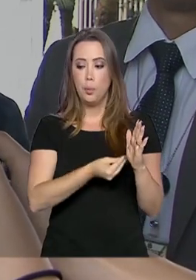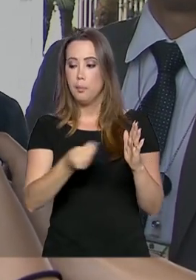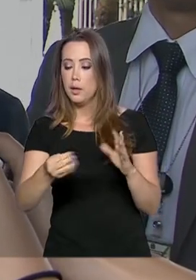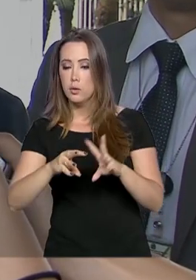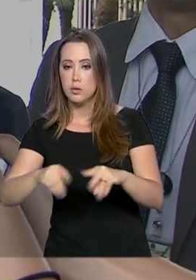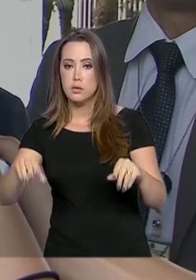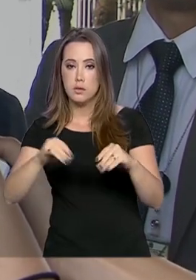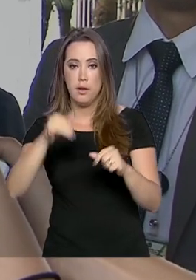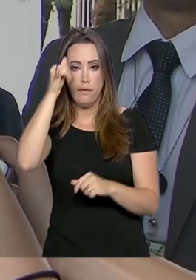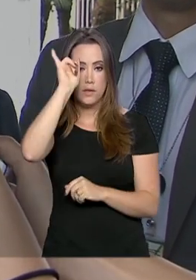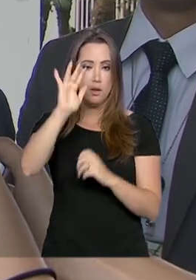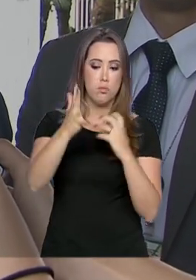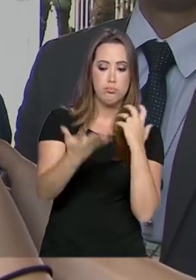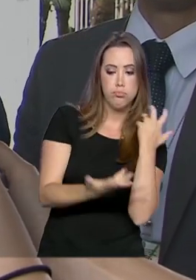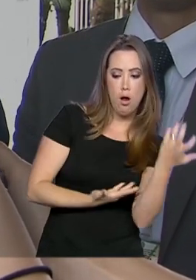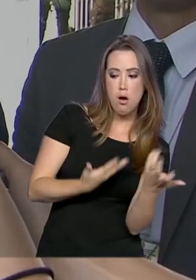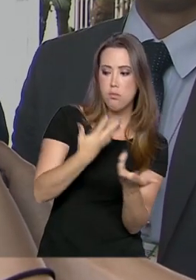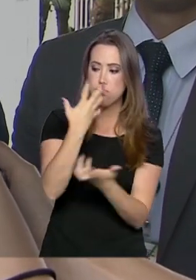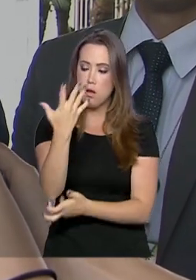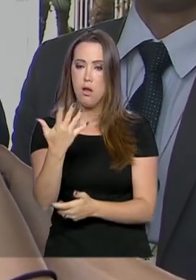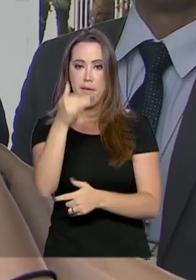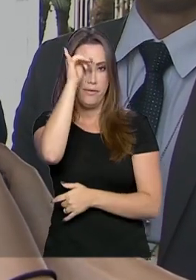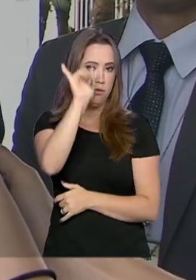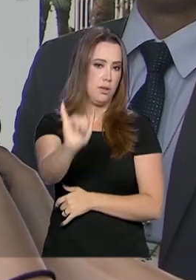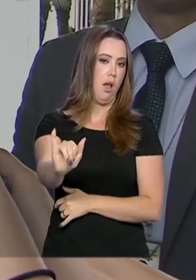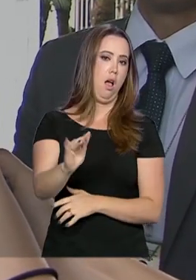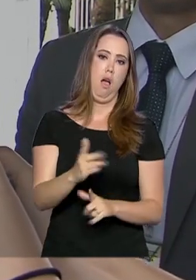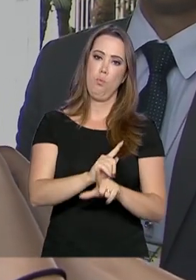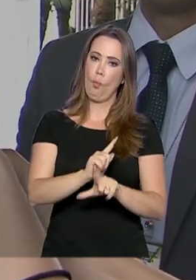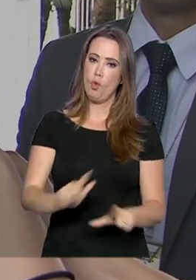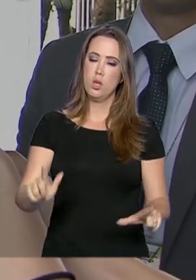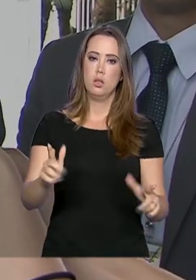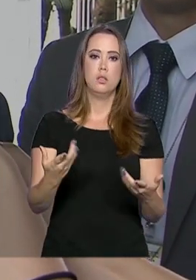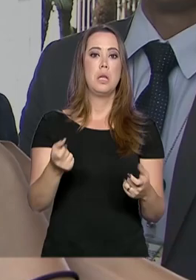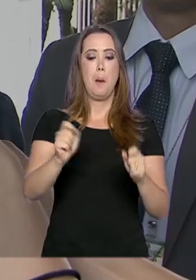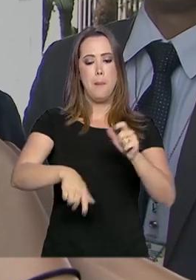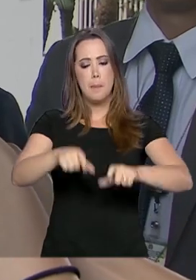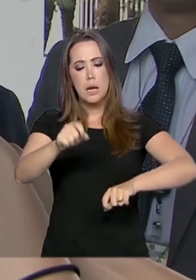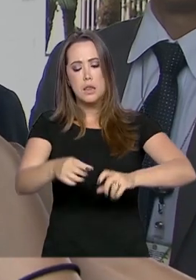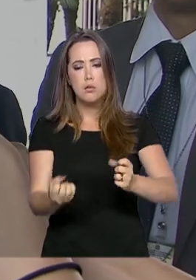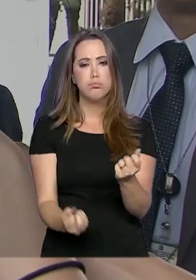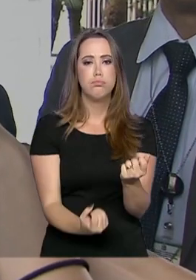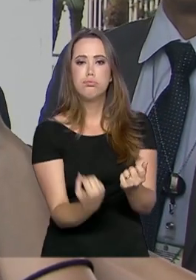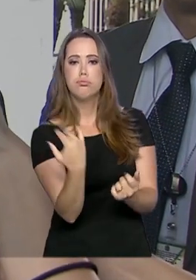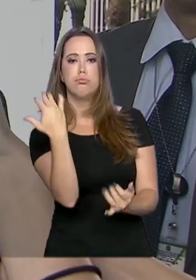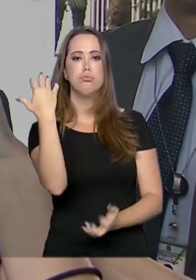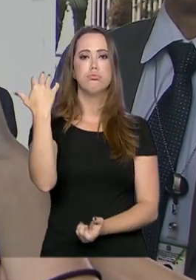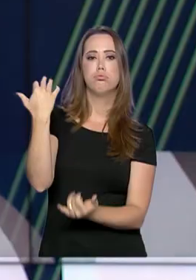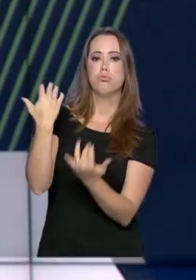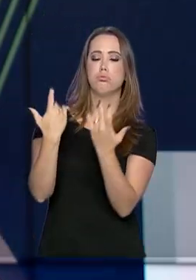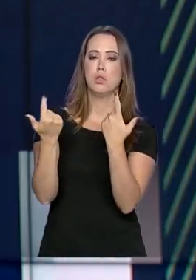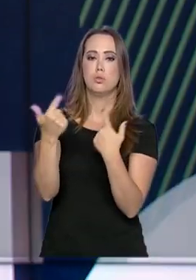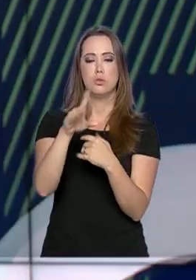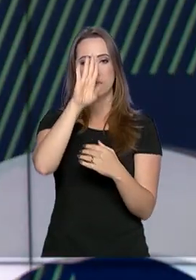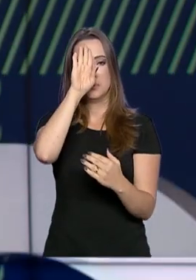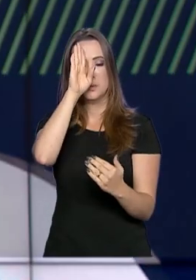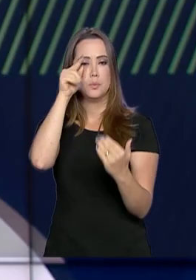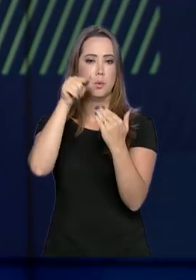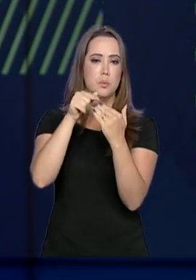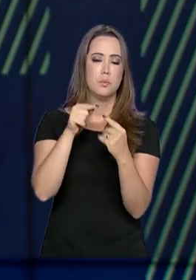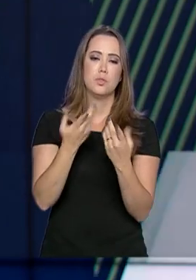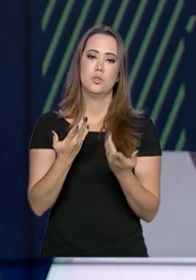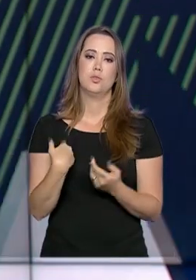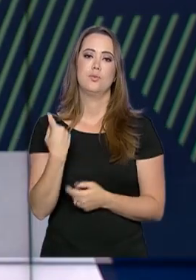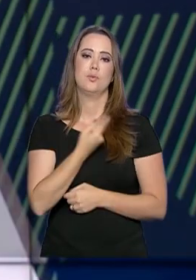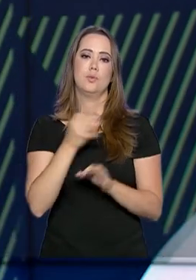desmatamento, a questão de replantio de áreas degradadas, então são essas as prioridades. A gente